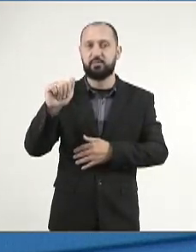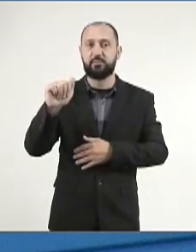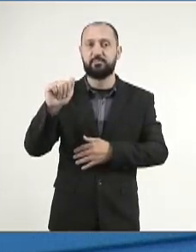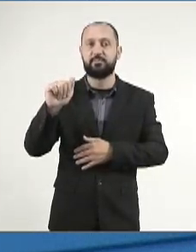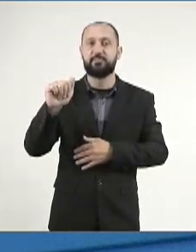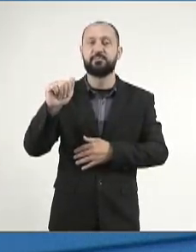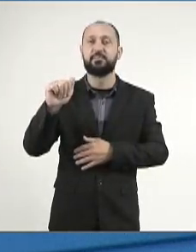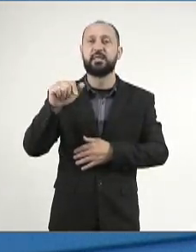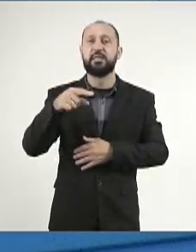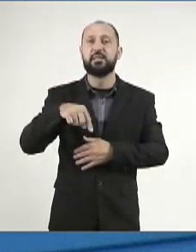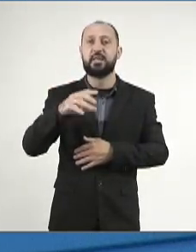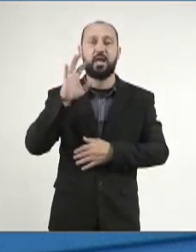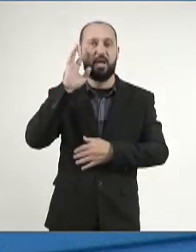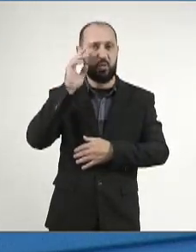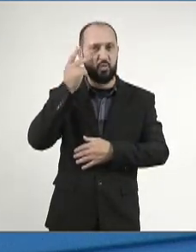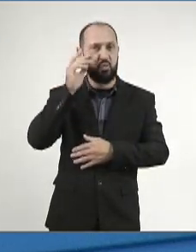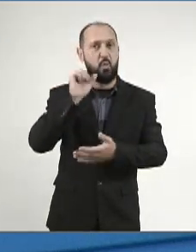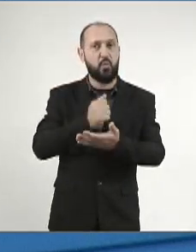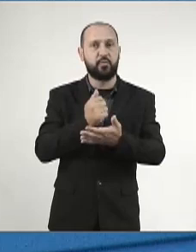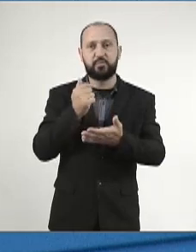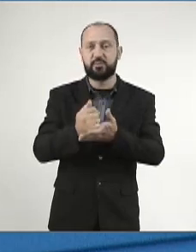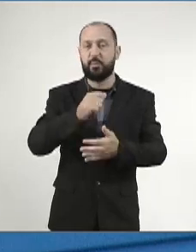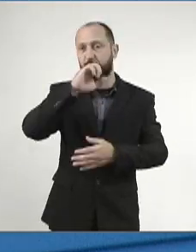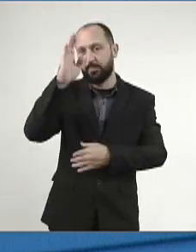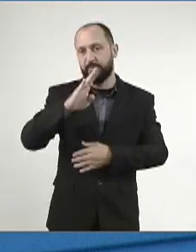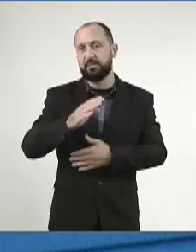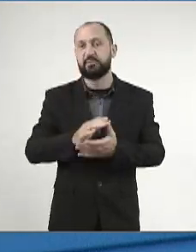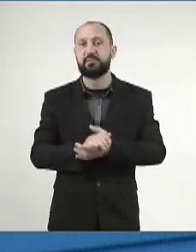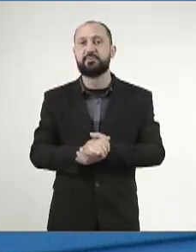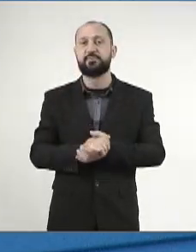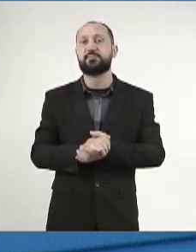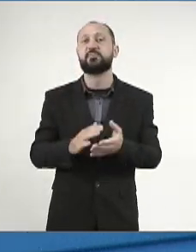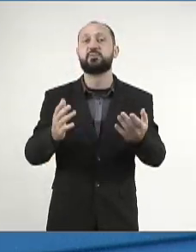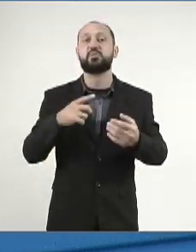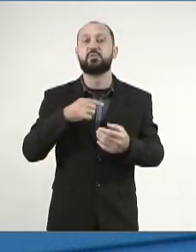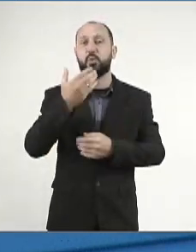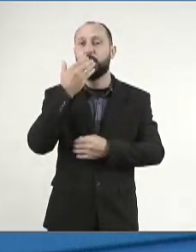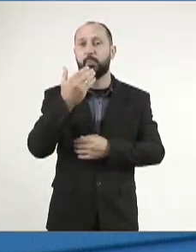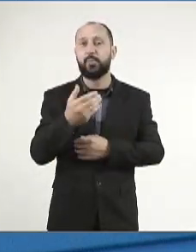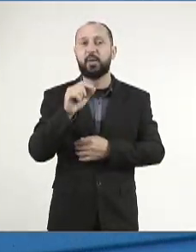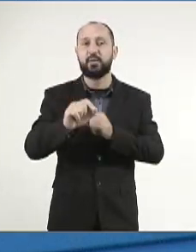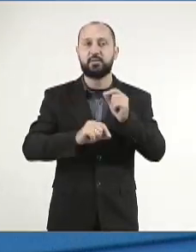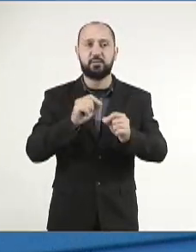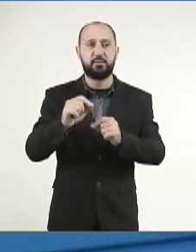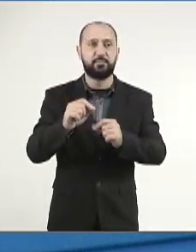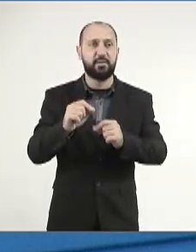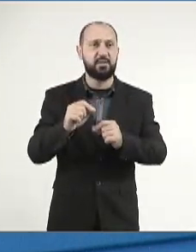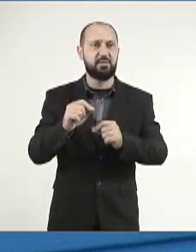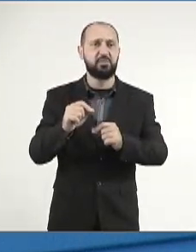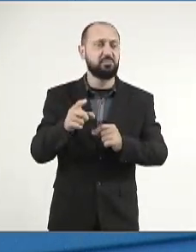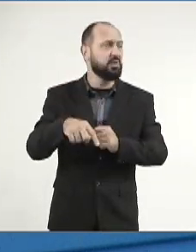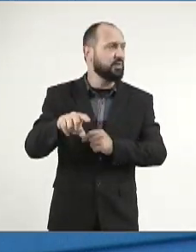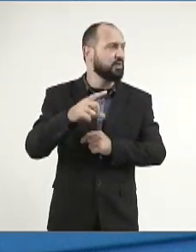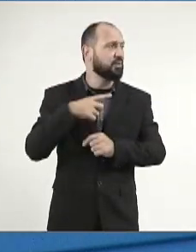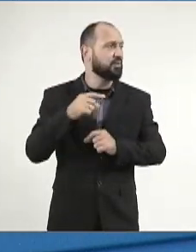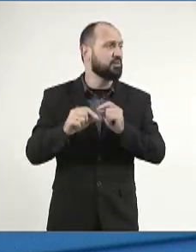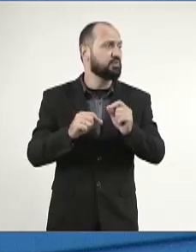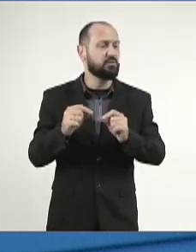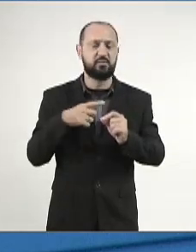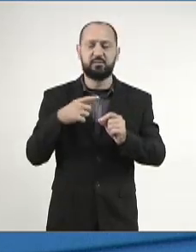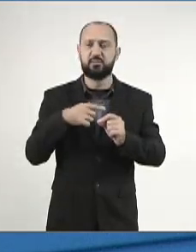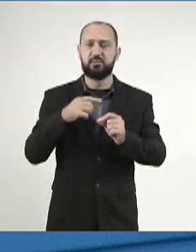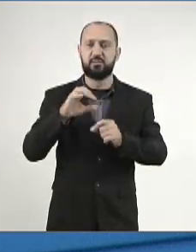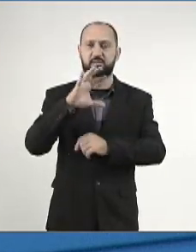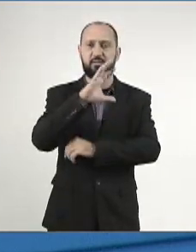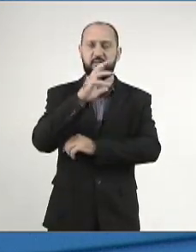seis biomas reconhecidos oficialmente pelo Brasil. E nós estamos solicitando, deputado Paulo Corrêa, o reconhecimento